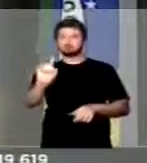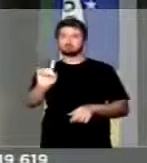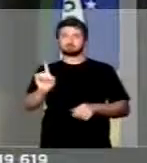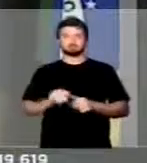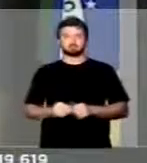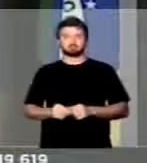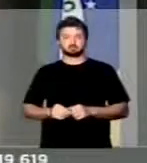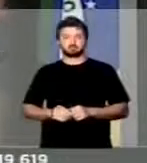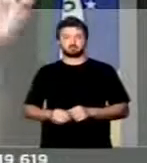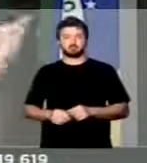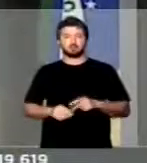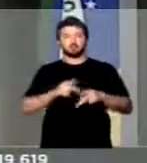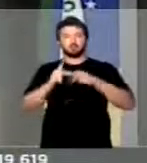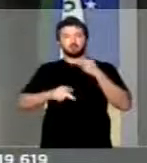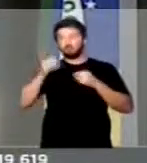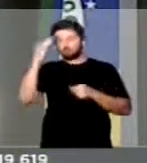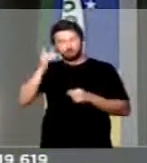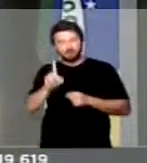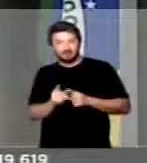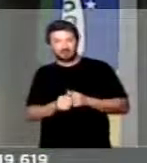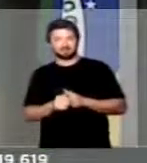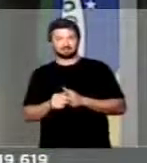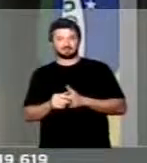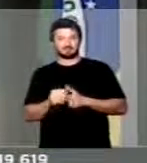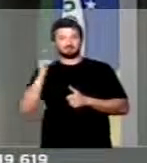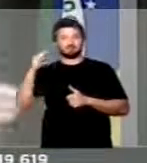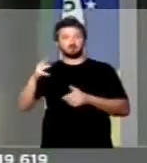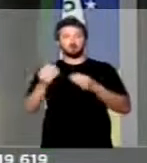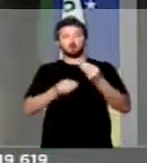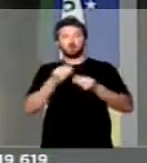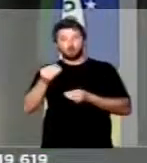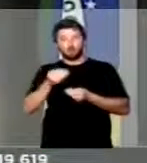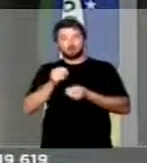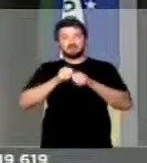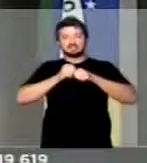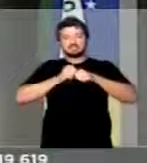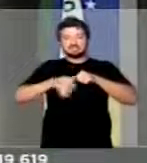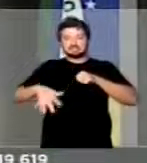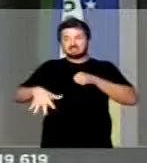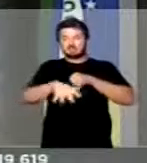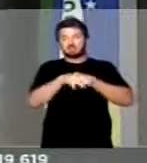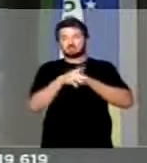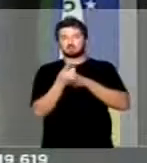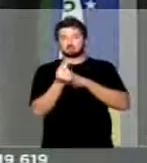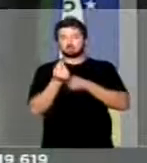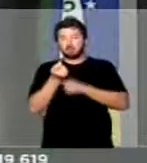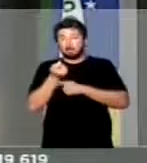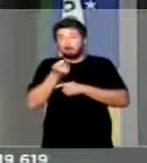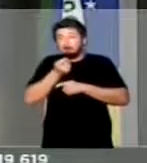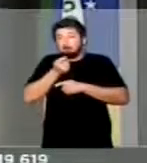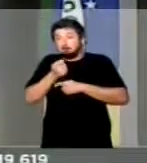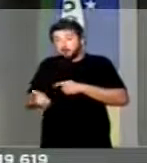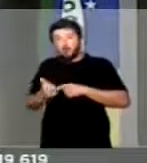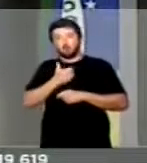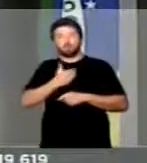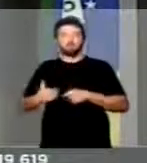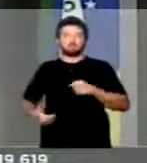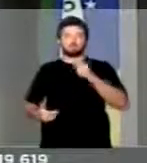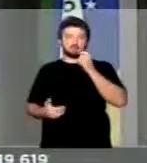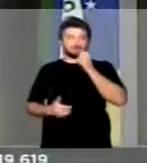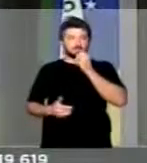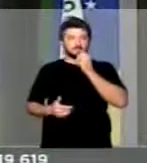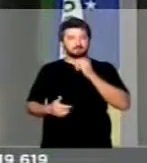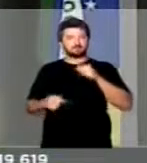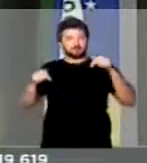As ruas não conseguem entender a distribuição dos escassos recursos públicos.